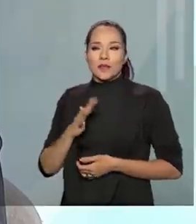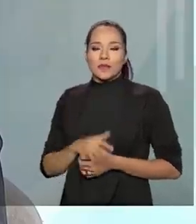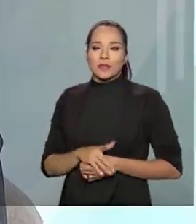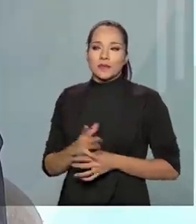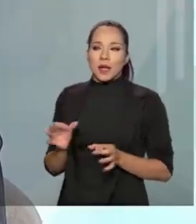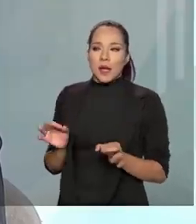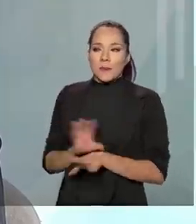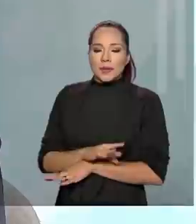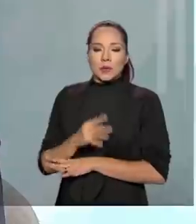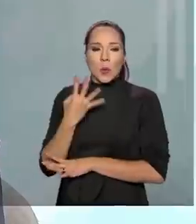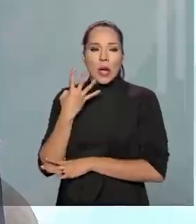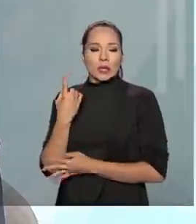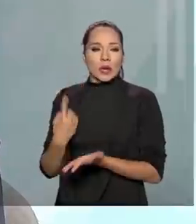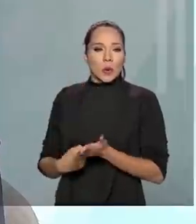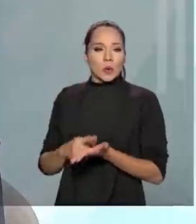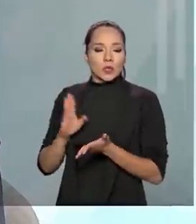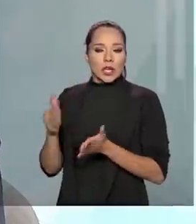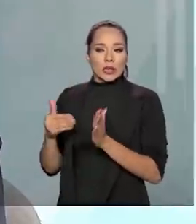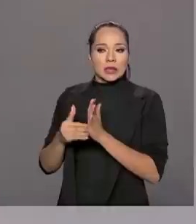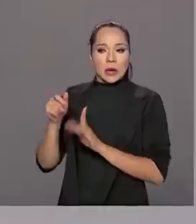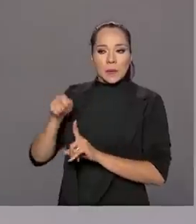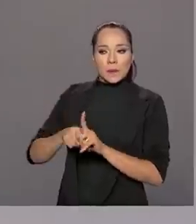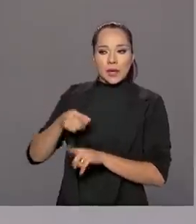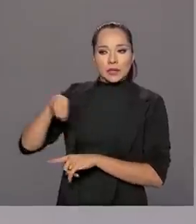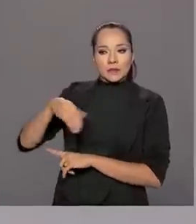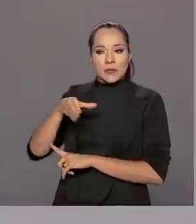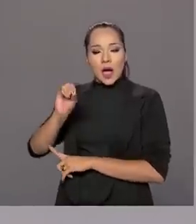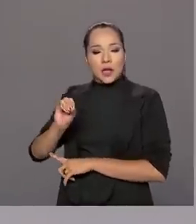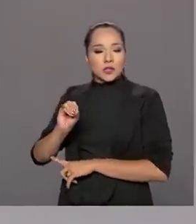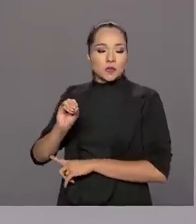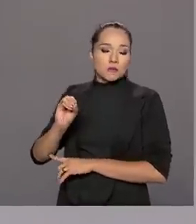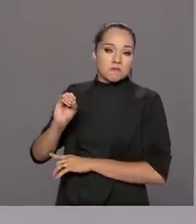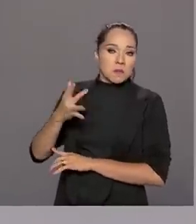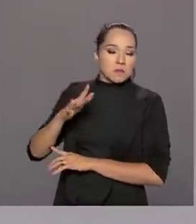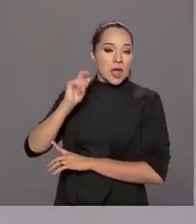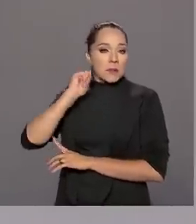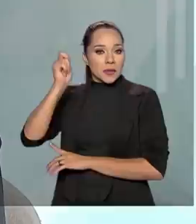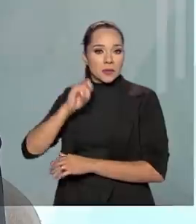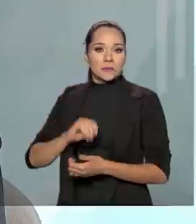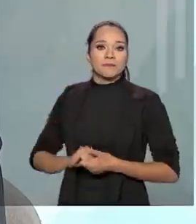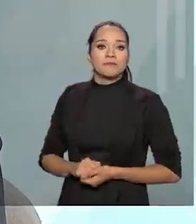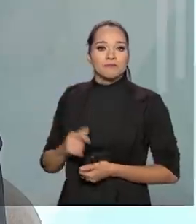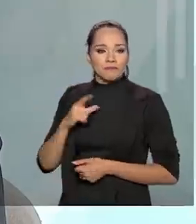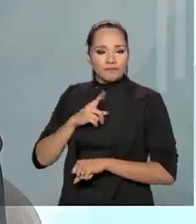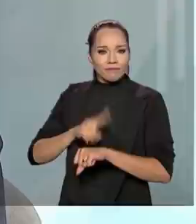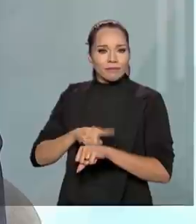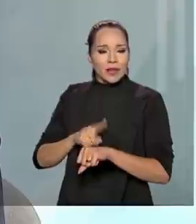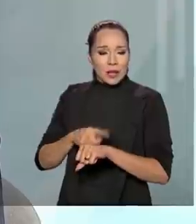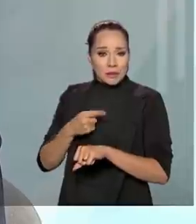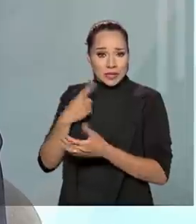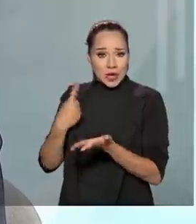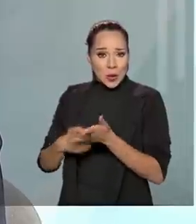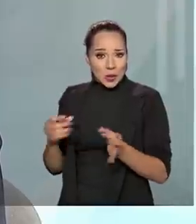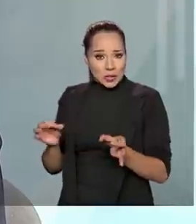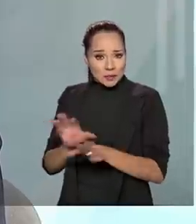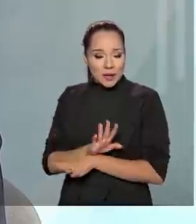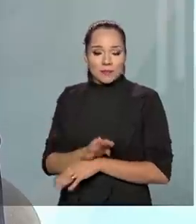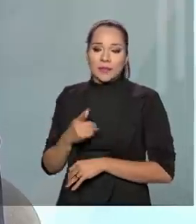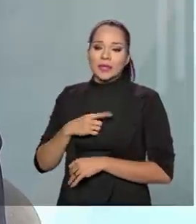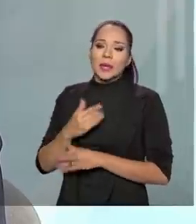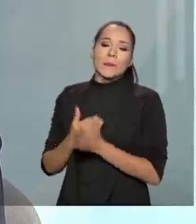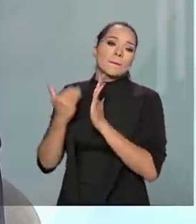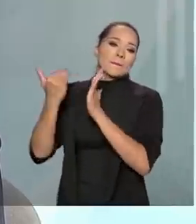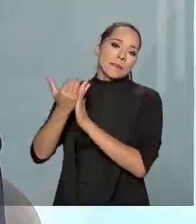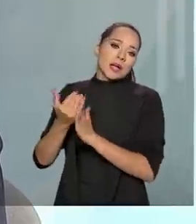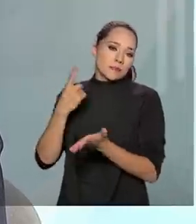acordos já até o mês de março ou mais tarde a abril. Nós temos prazos para esses acordos e temos mais outros para assinar